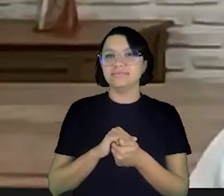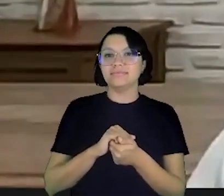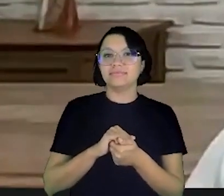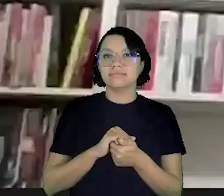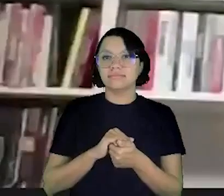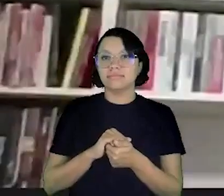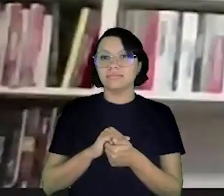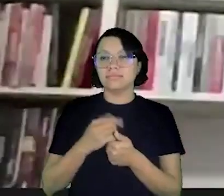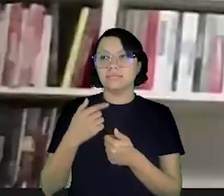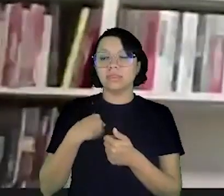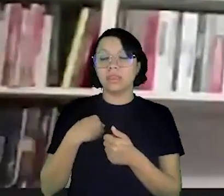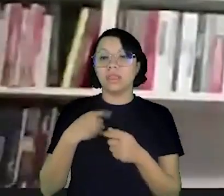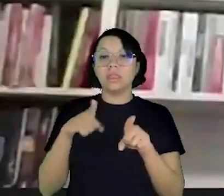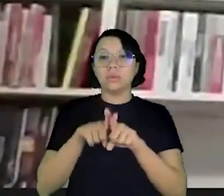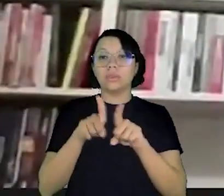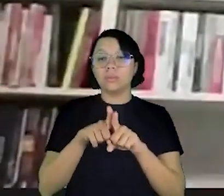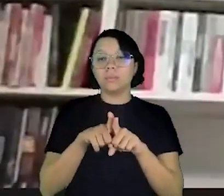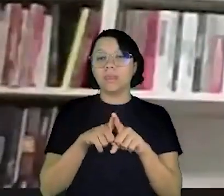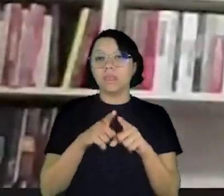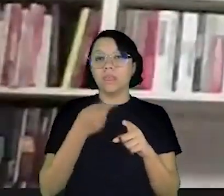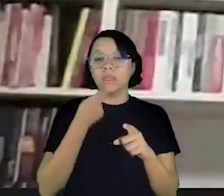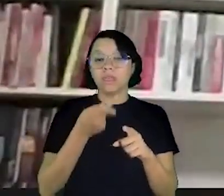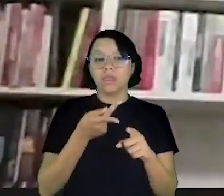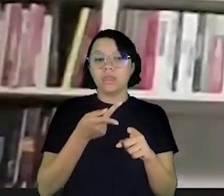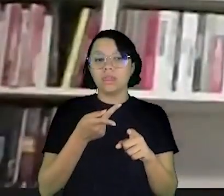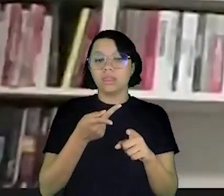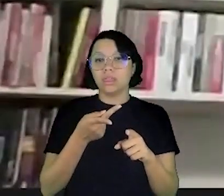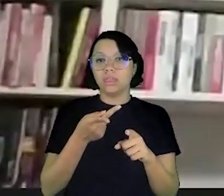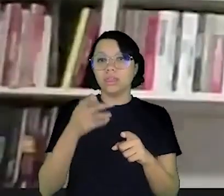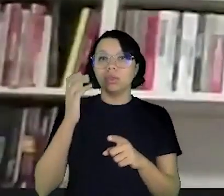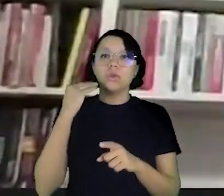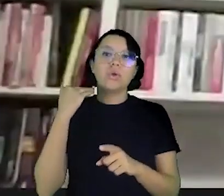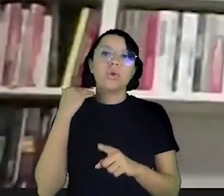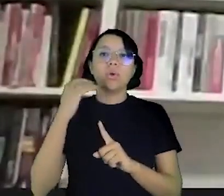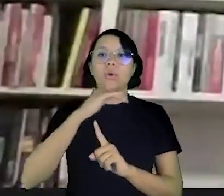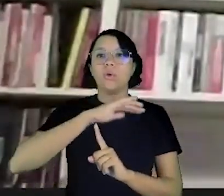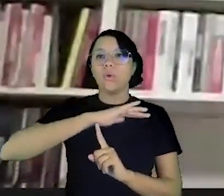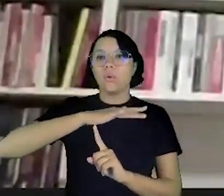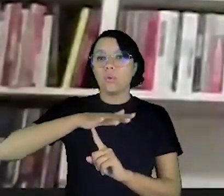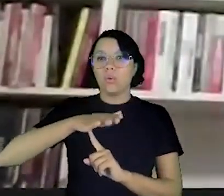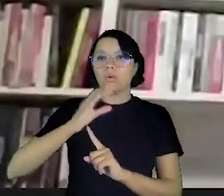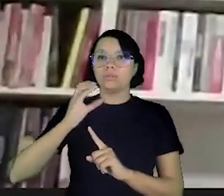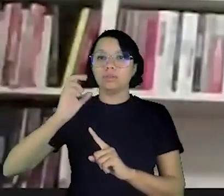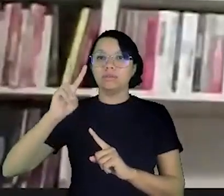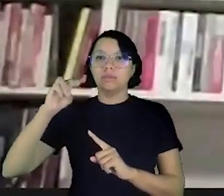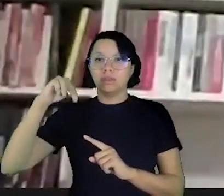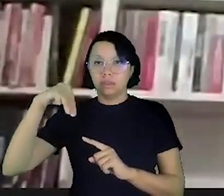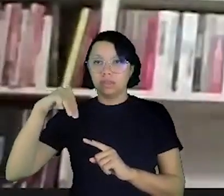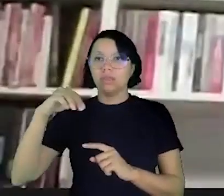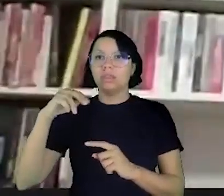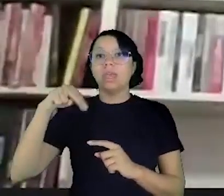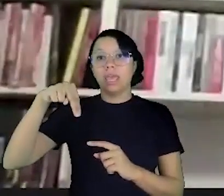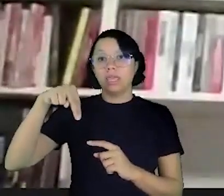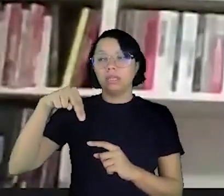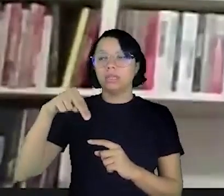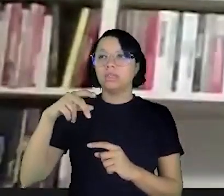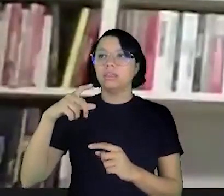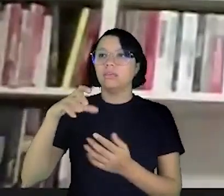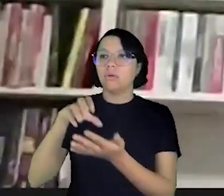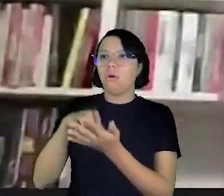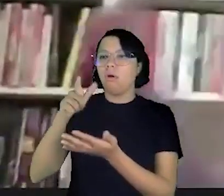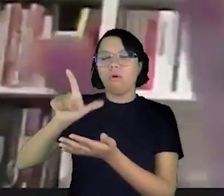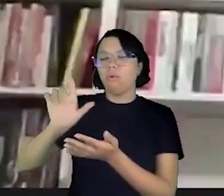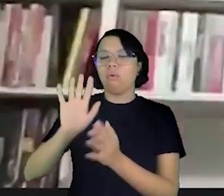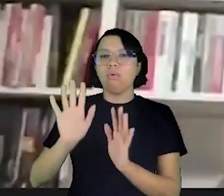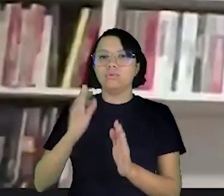Eu agregaria também a isso que tanto o Banco Central quanto a CVM e